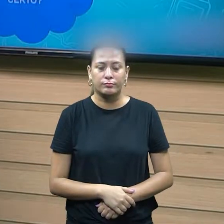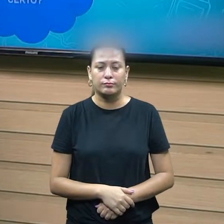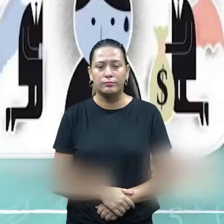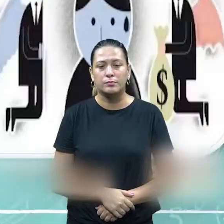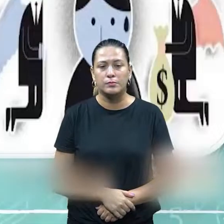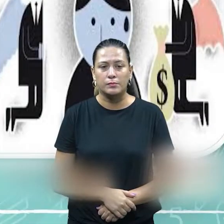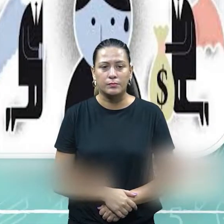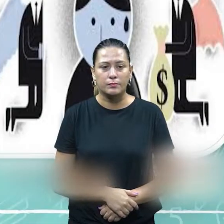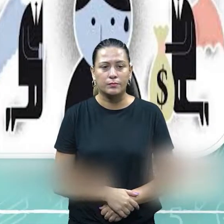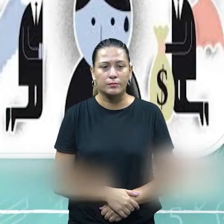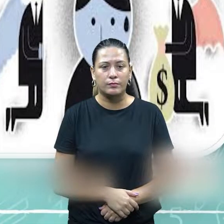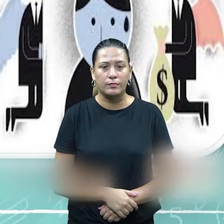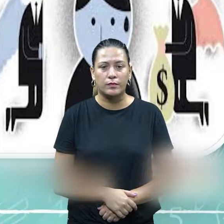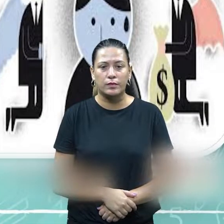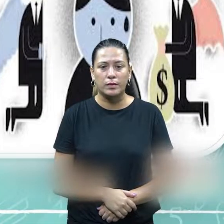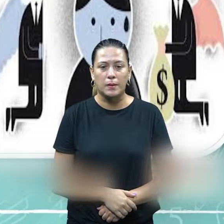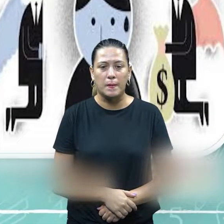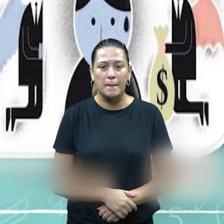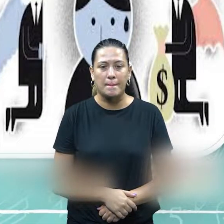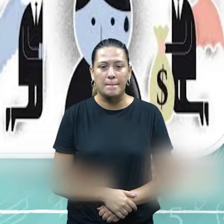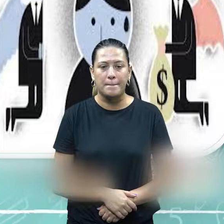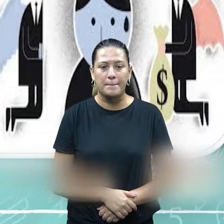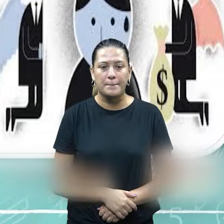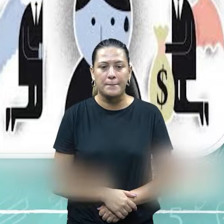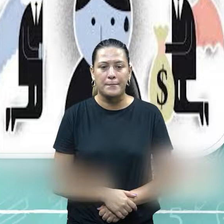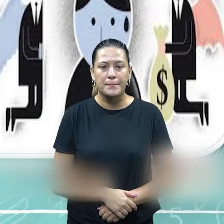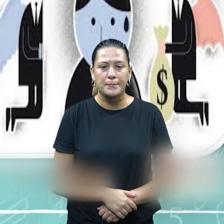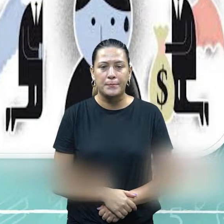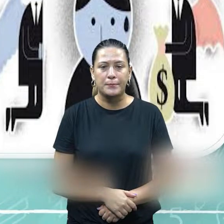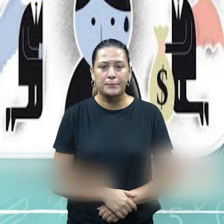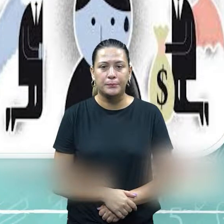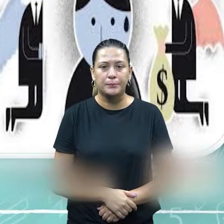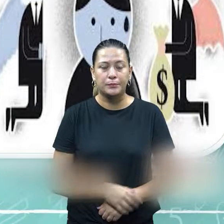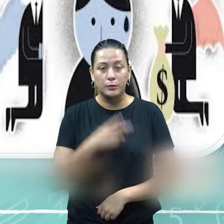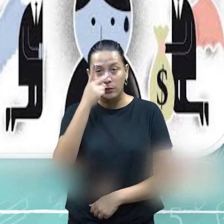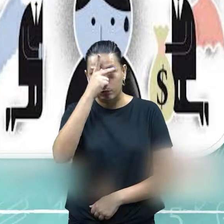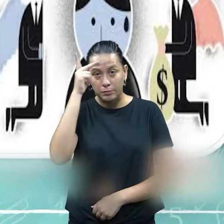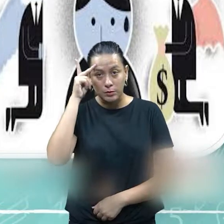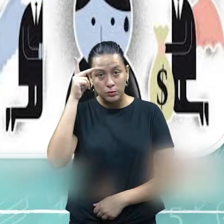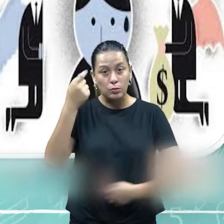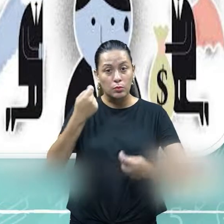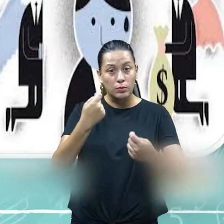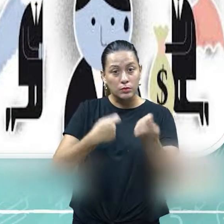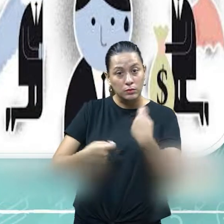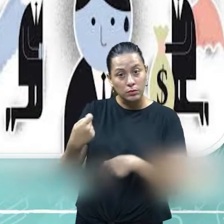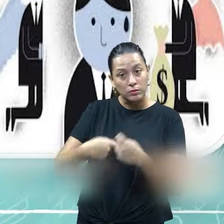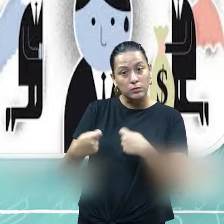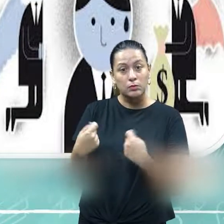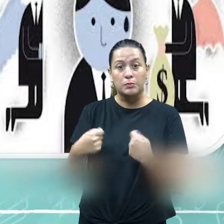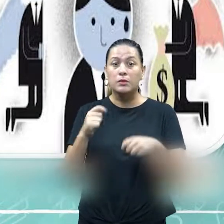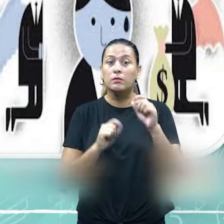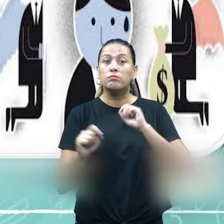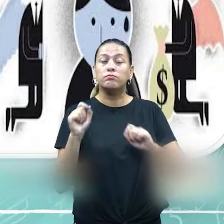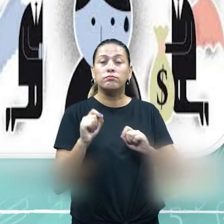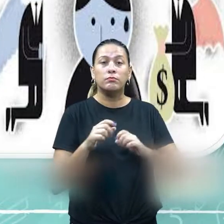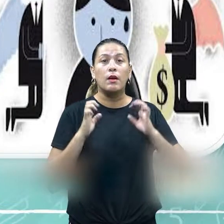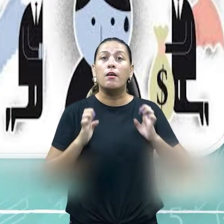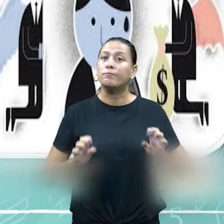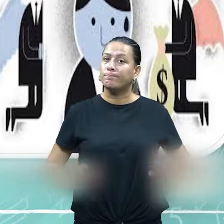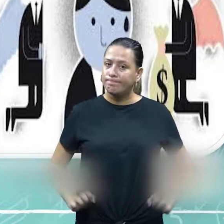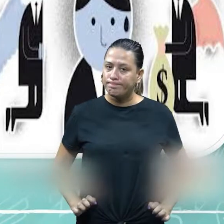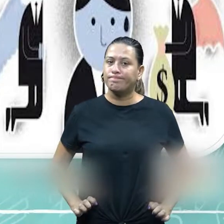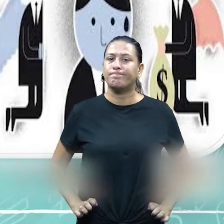Então, lá, vamos lá ver. Isso. Então, os negociadores, acima de tudo, eles devem ter, eles devem ser